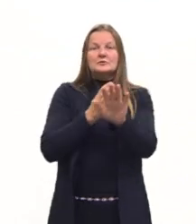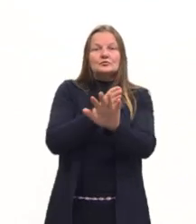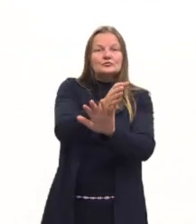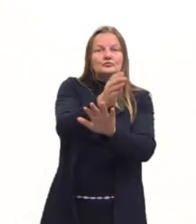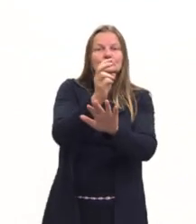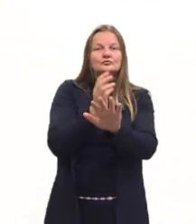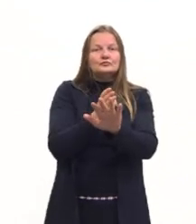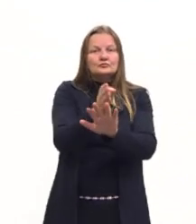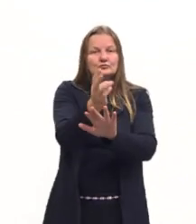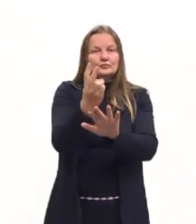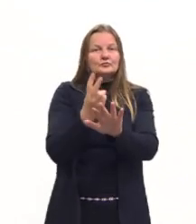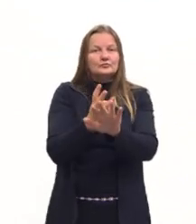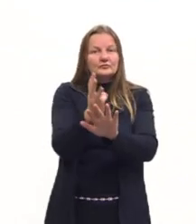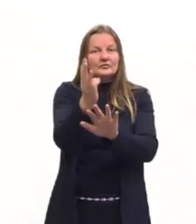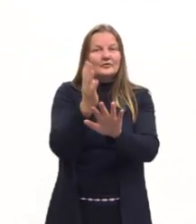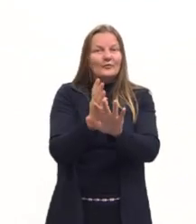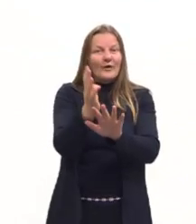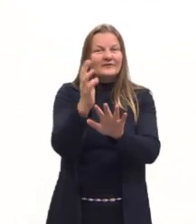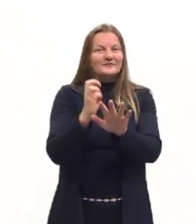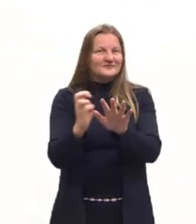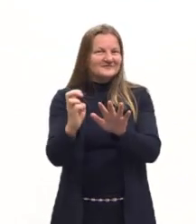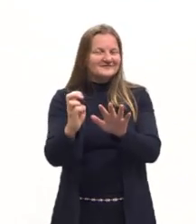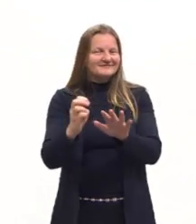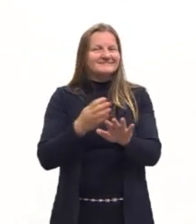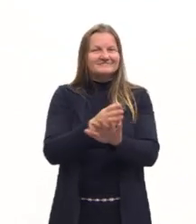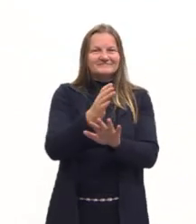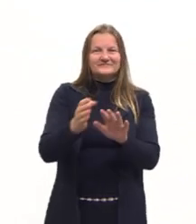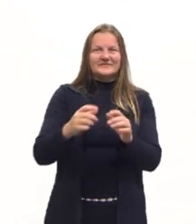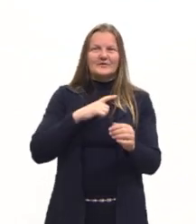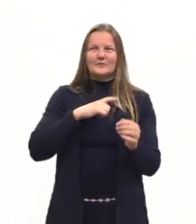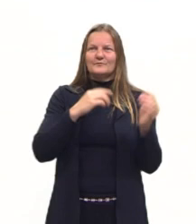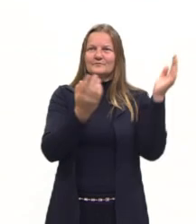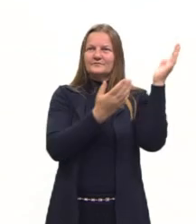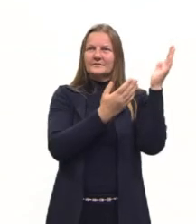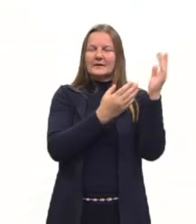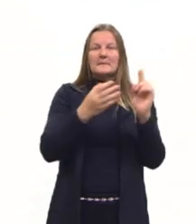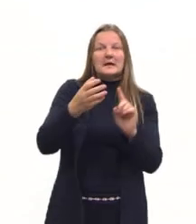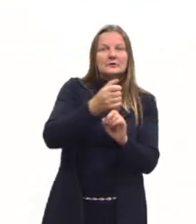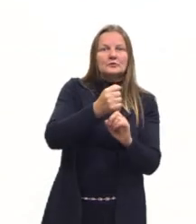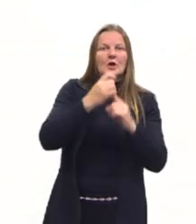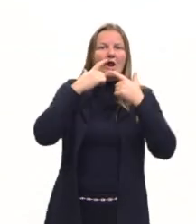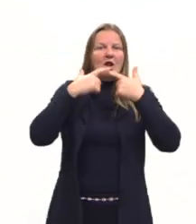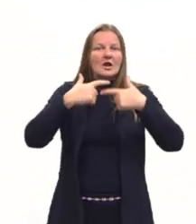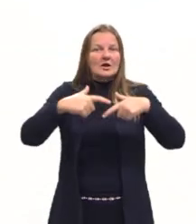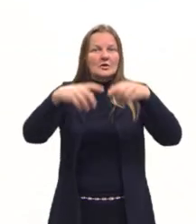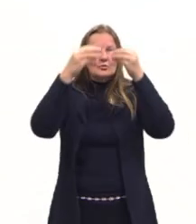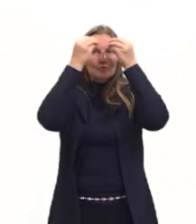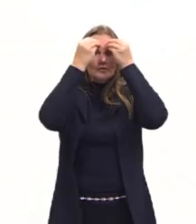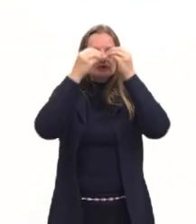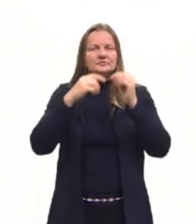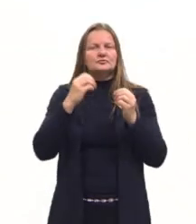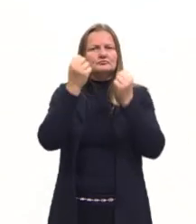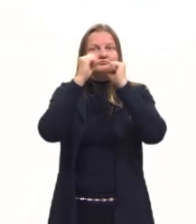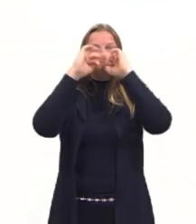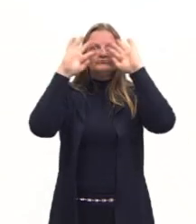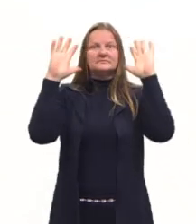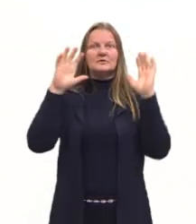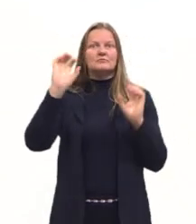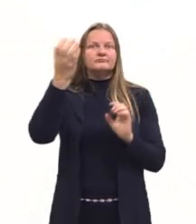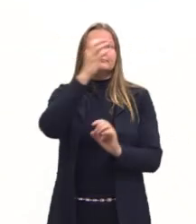cognitivos para vocês conhecerem, que são dominar linguagens, compreender